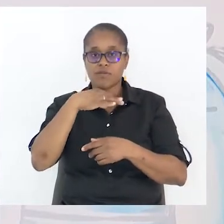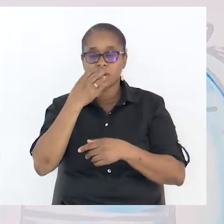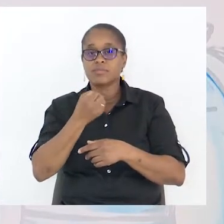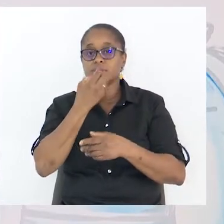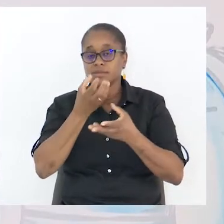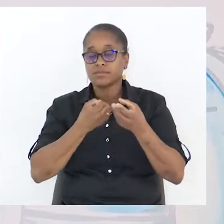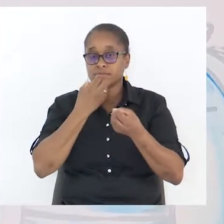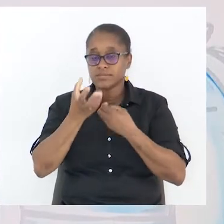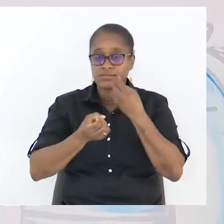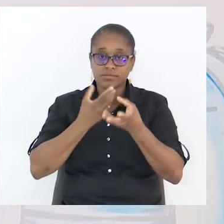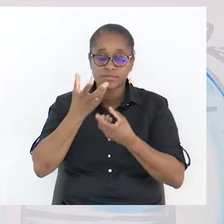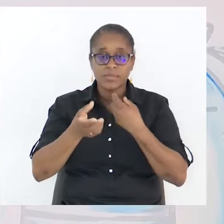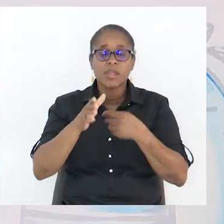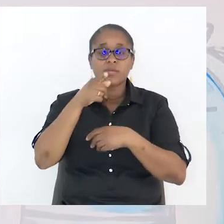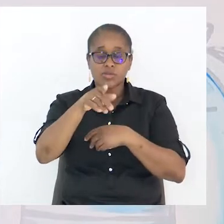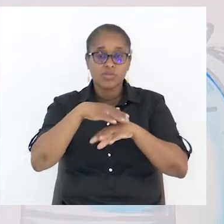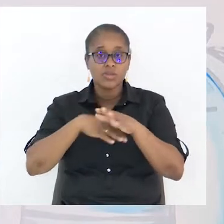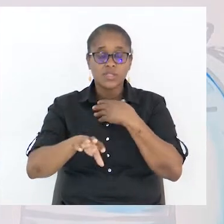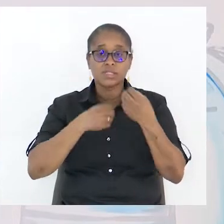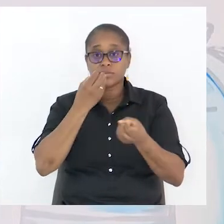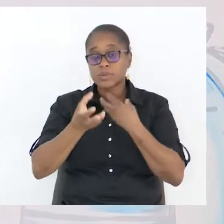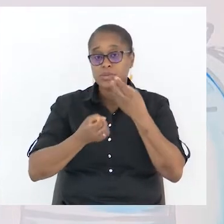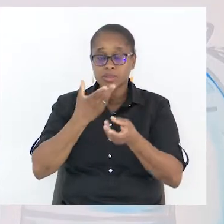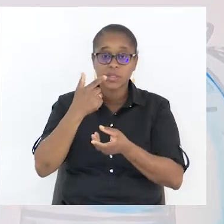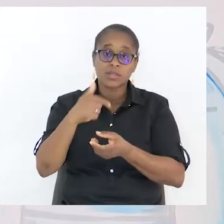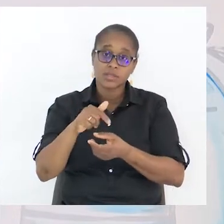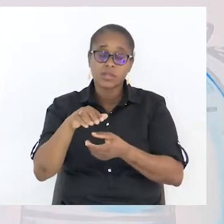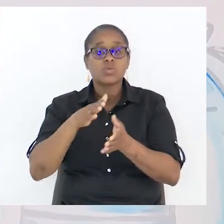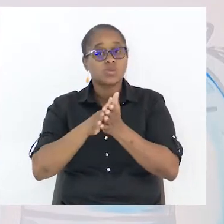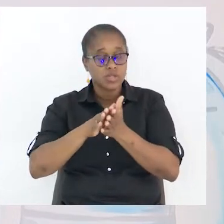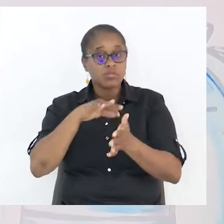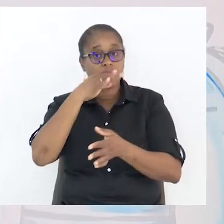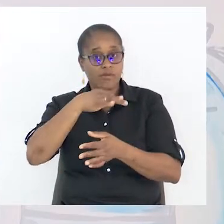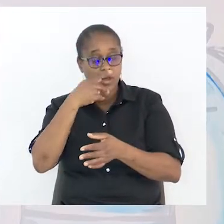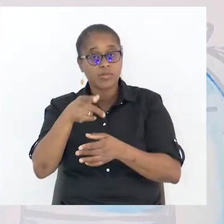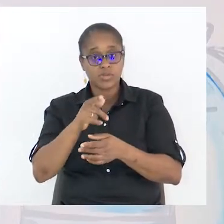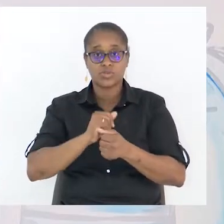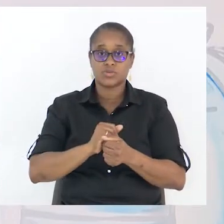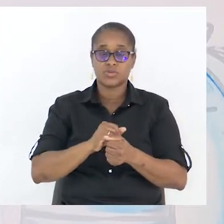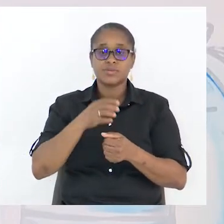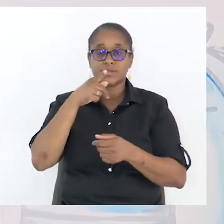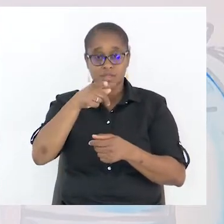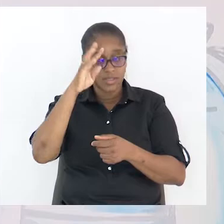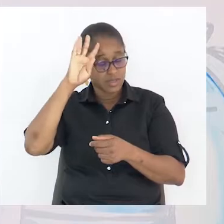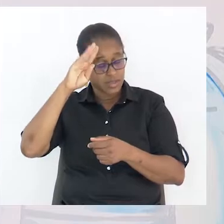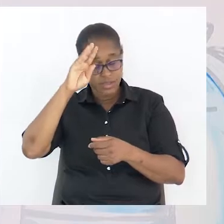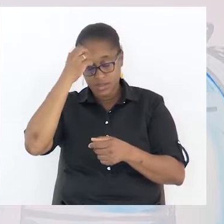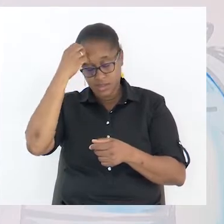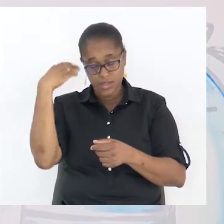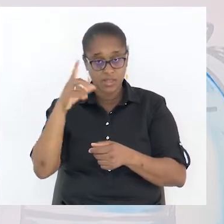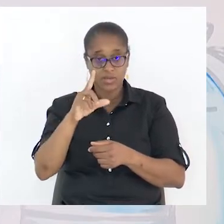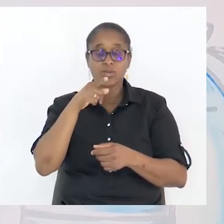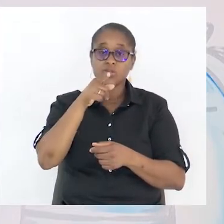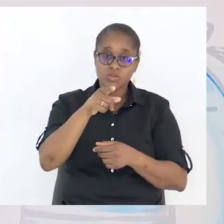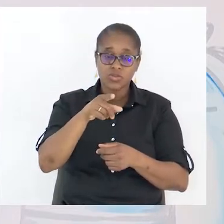utilizar alguns atos de fala para isto. Não te esqueças que tu vais convencer alguém da tua ideia. Que a tua é melhor